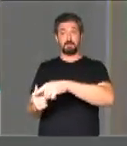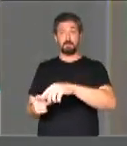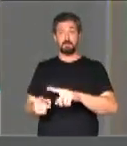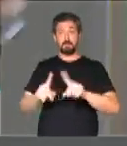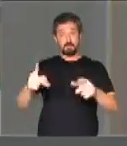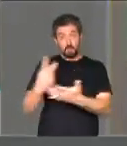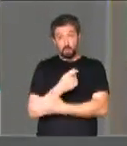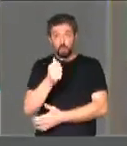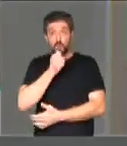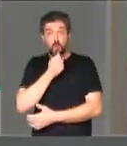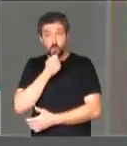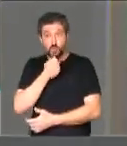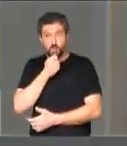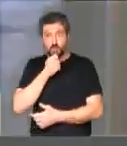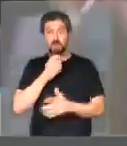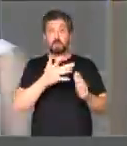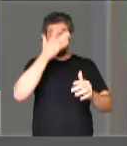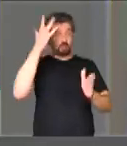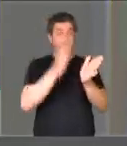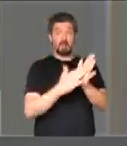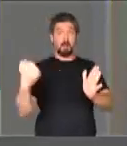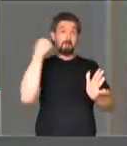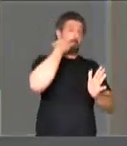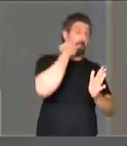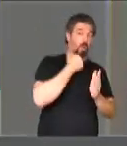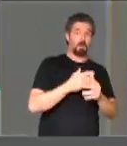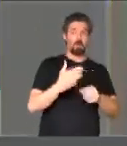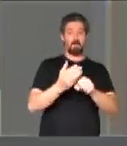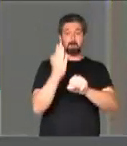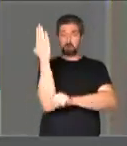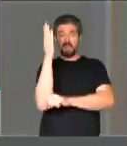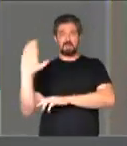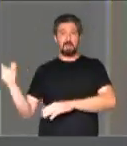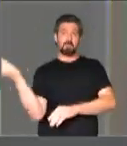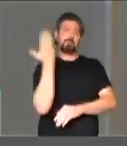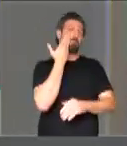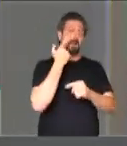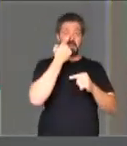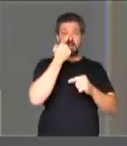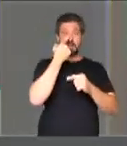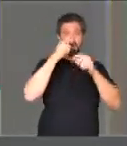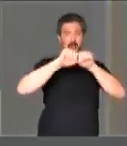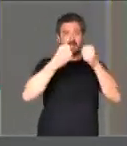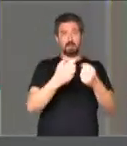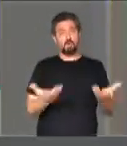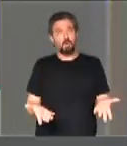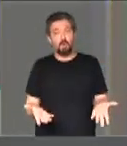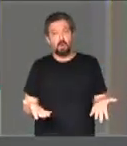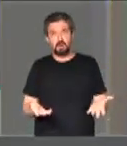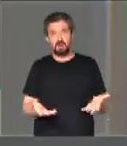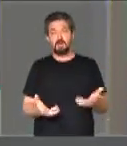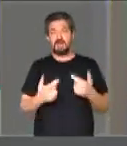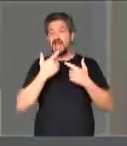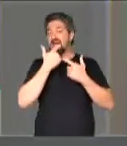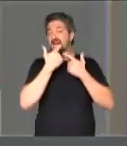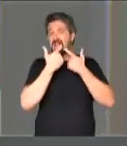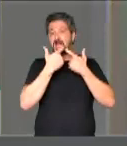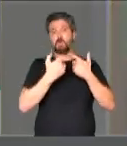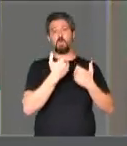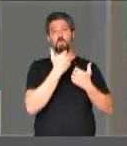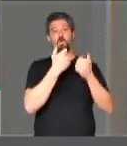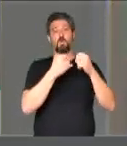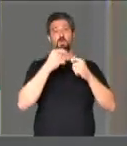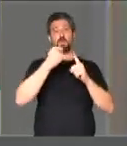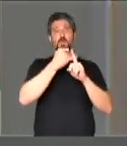enquanto isso não aconteceu, já quebraram a minha cara, já deram uma paulada de mim, quebraram o meu nariz, senhora deputada, arrancaram o lateral